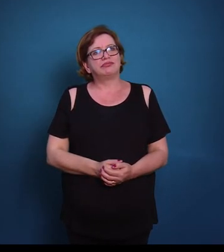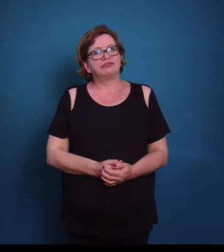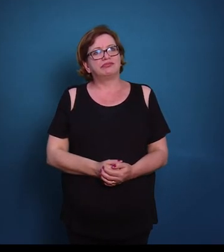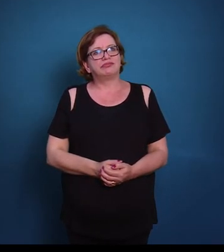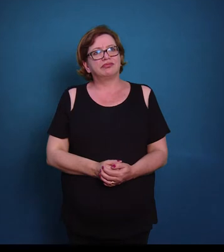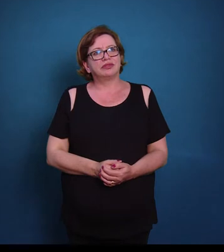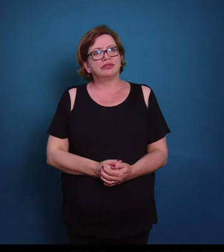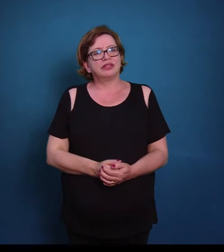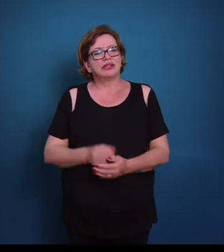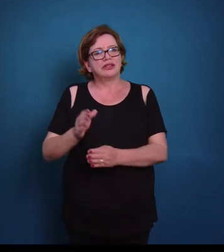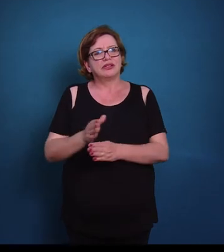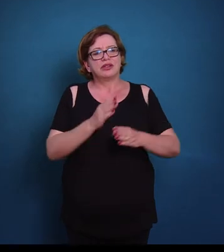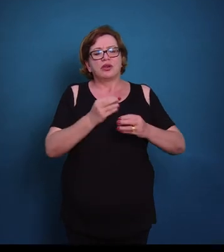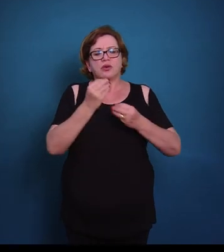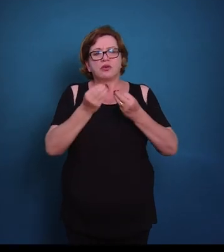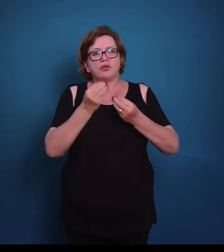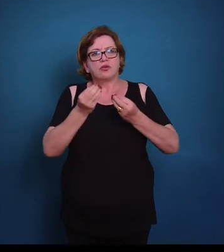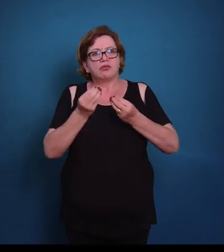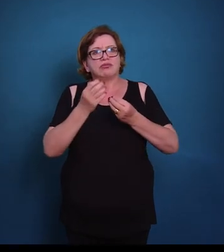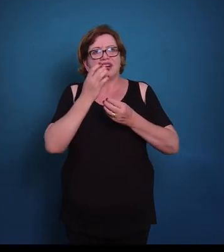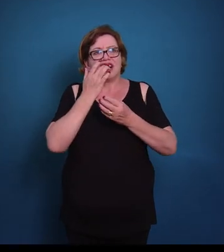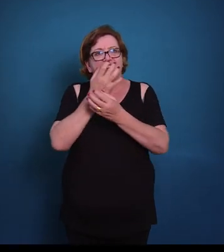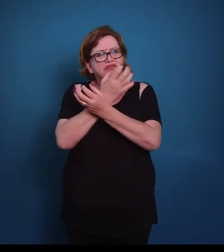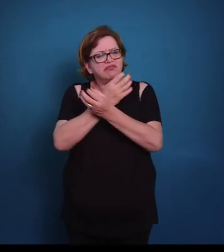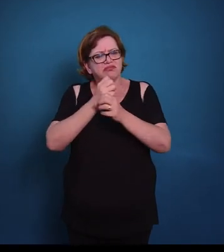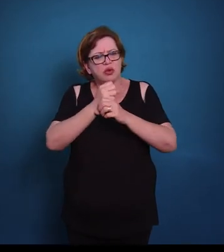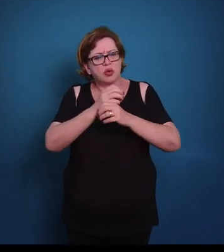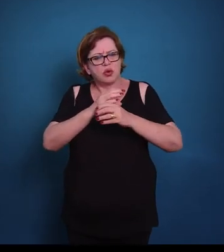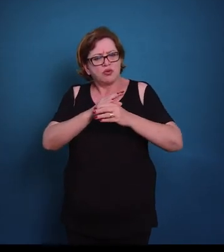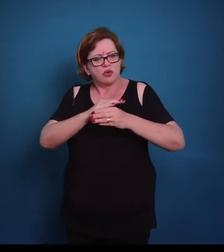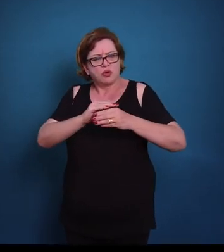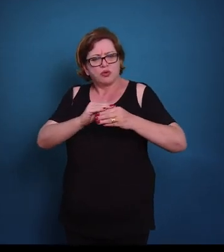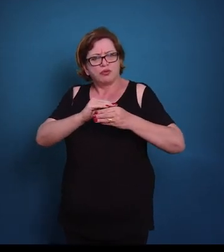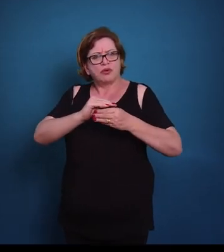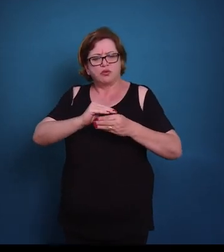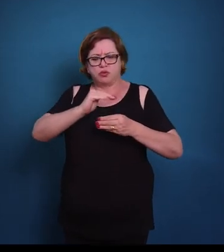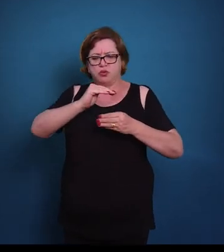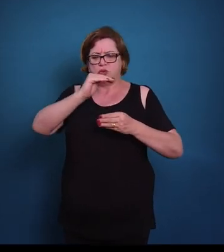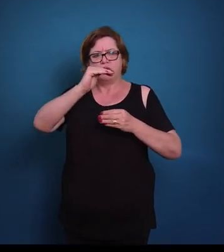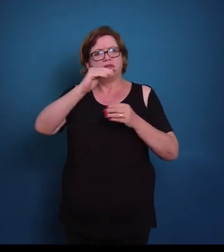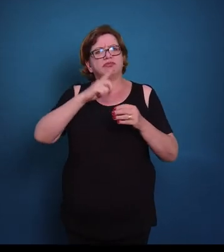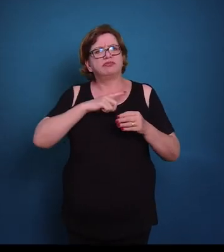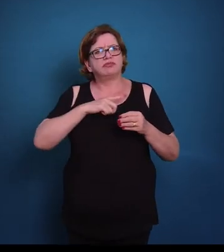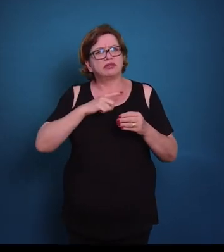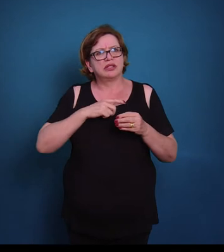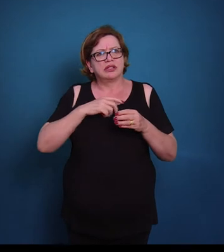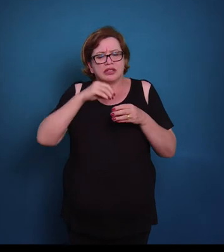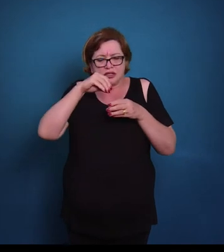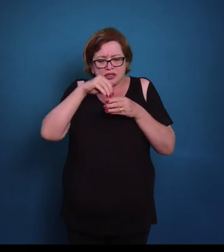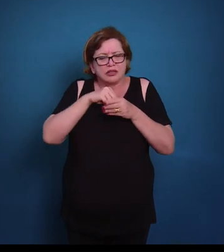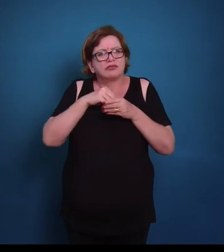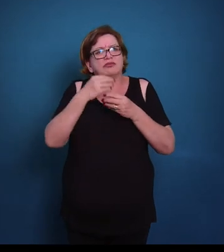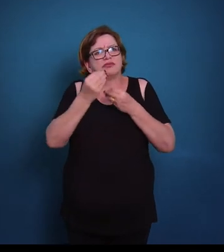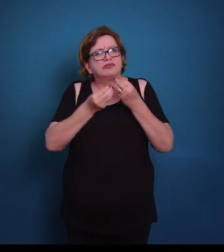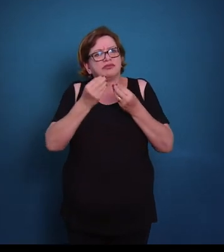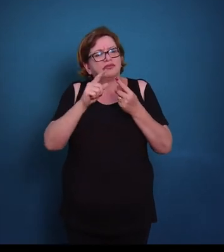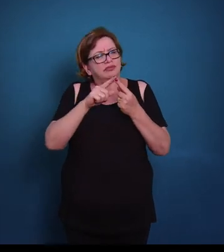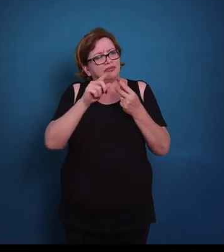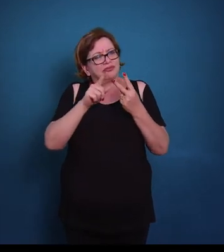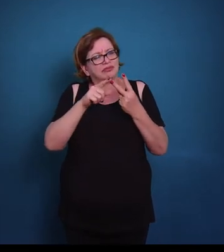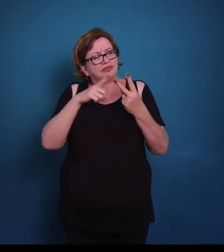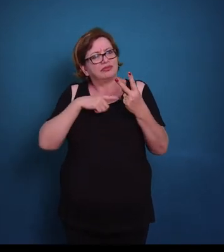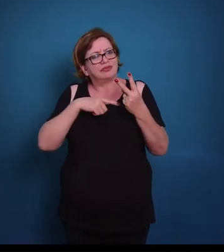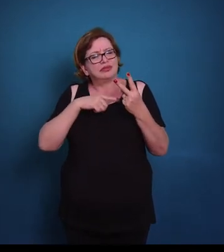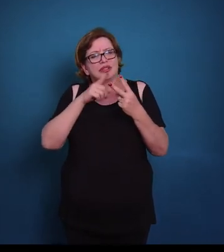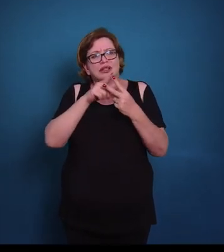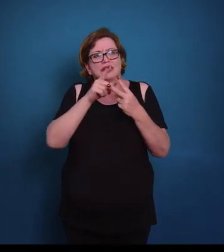E como que esse tecido cresce? Então nós temos dois tipos de crescimento. Nós temos a ossificação intramembranosa, então inicialmente nós vamos